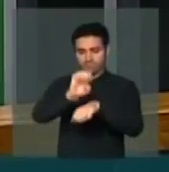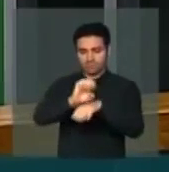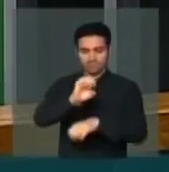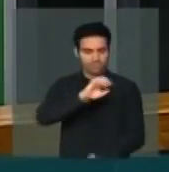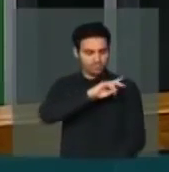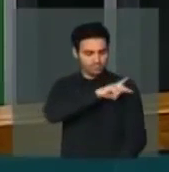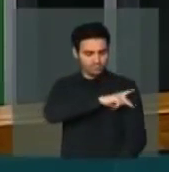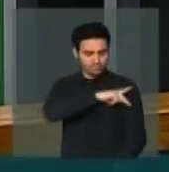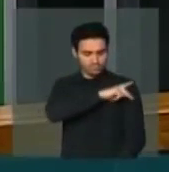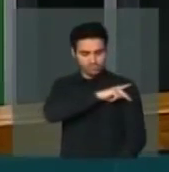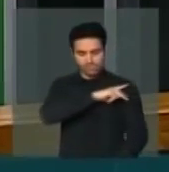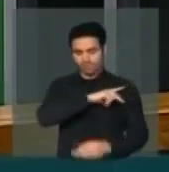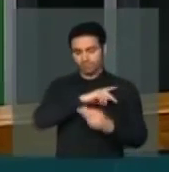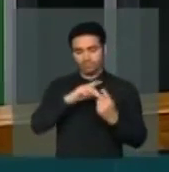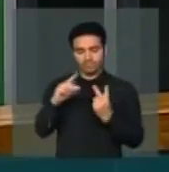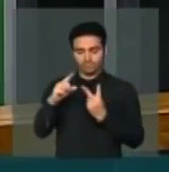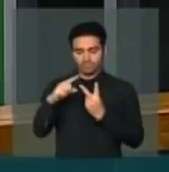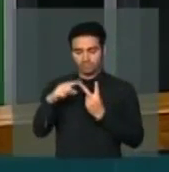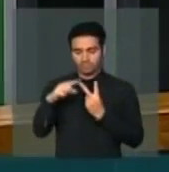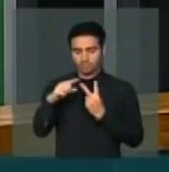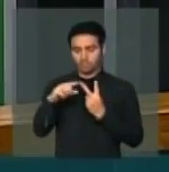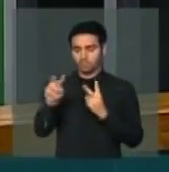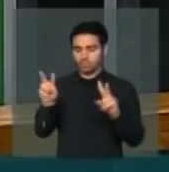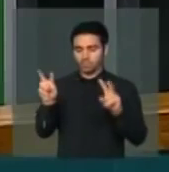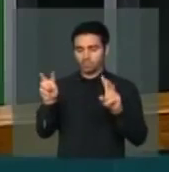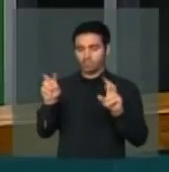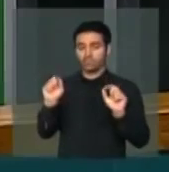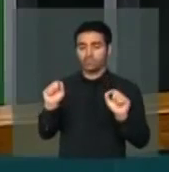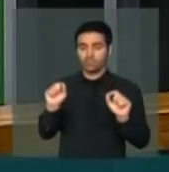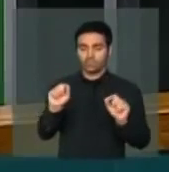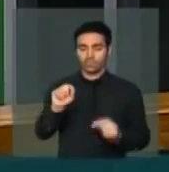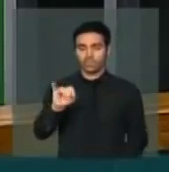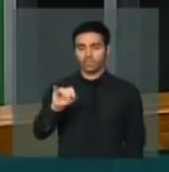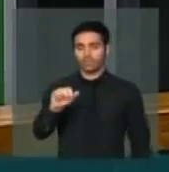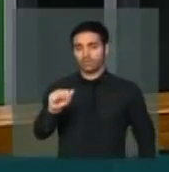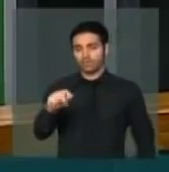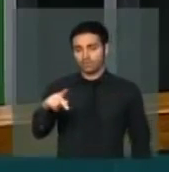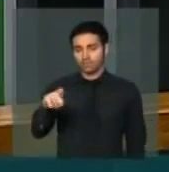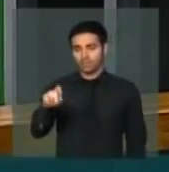O segundo assunto de respeito ao IAPEP.